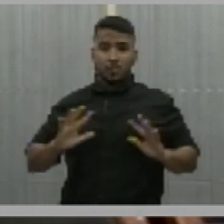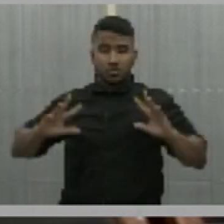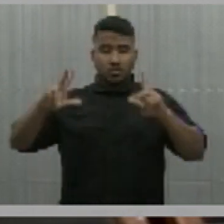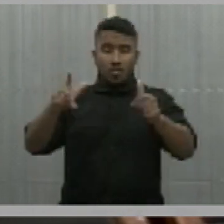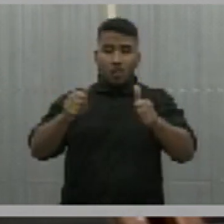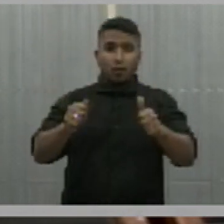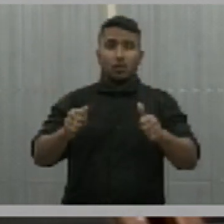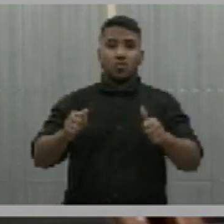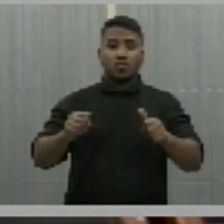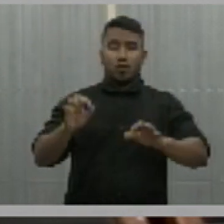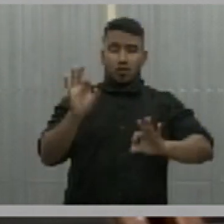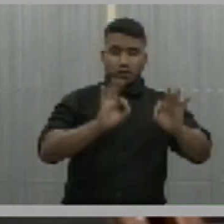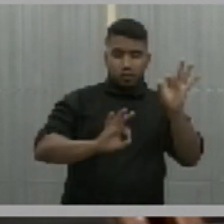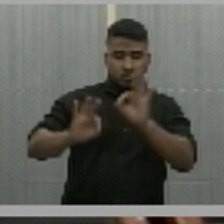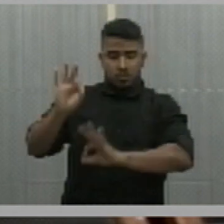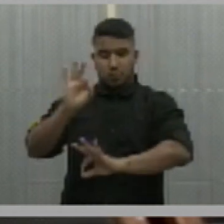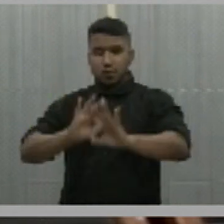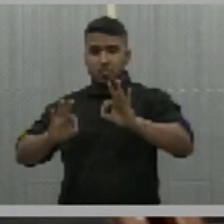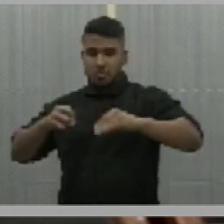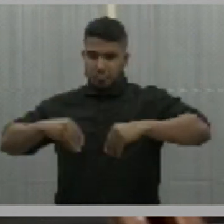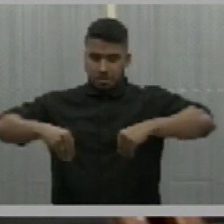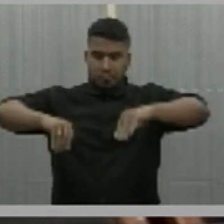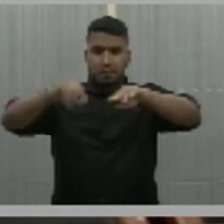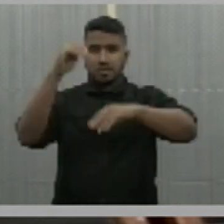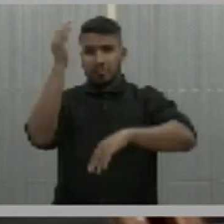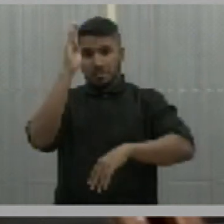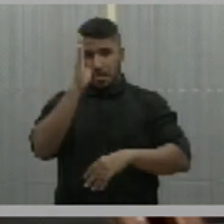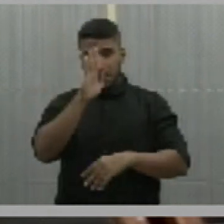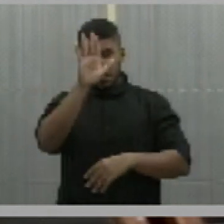formato, todo o seu território